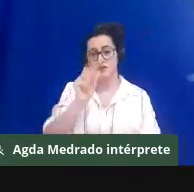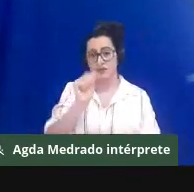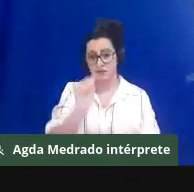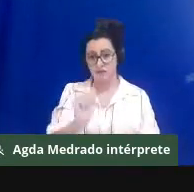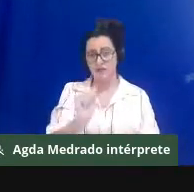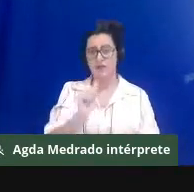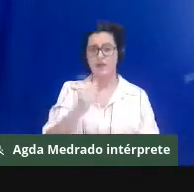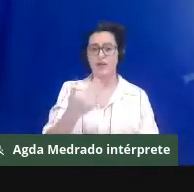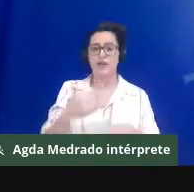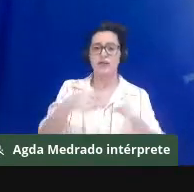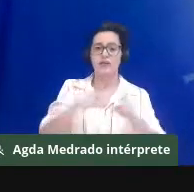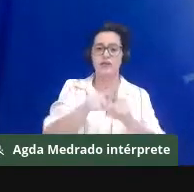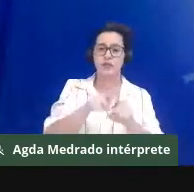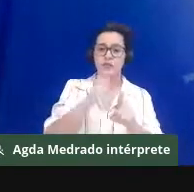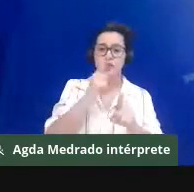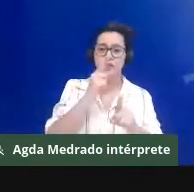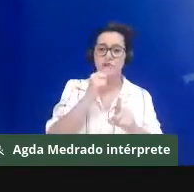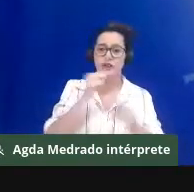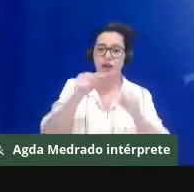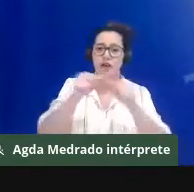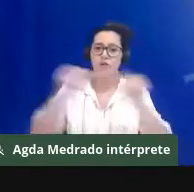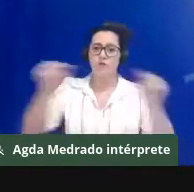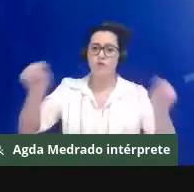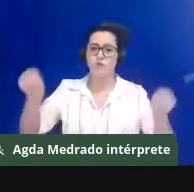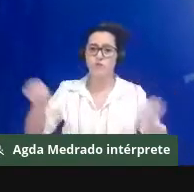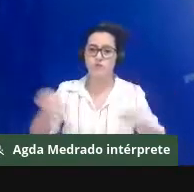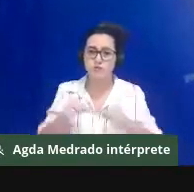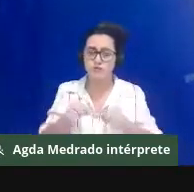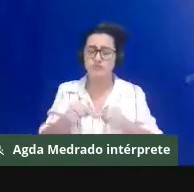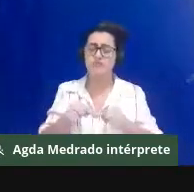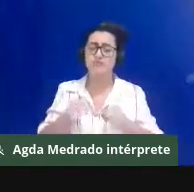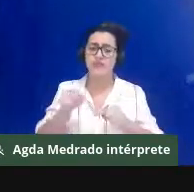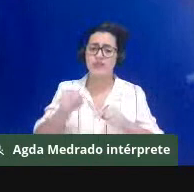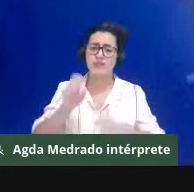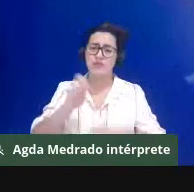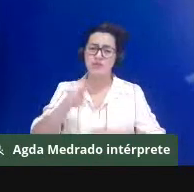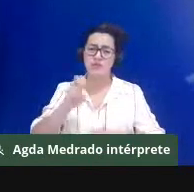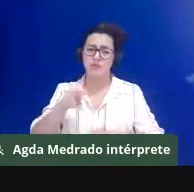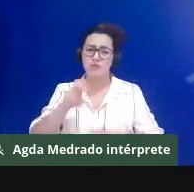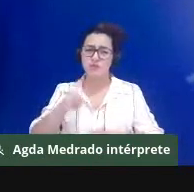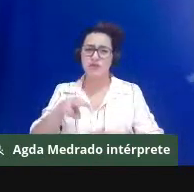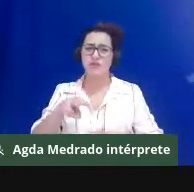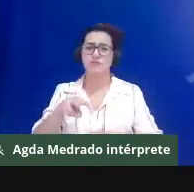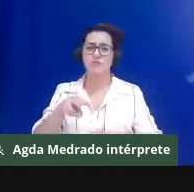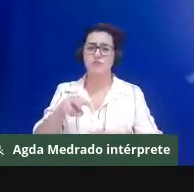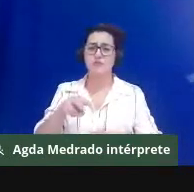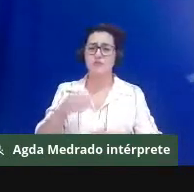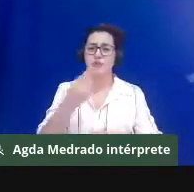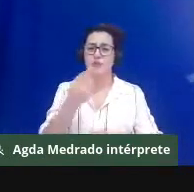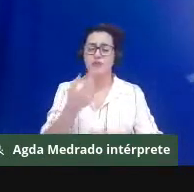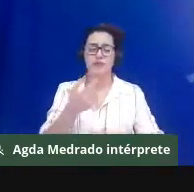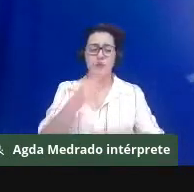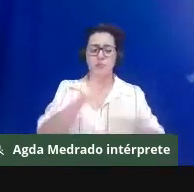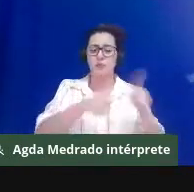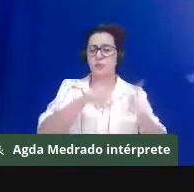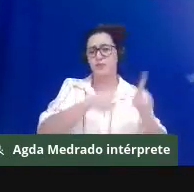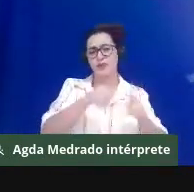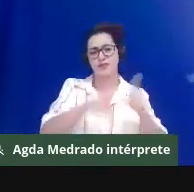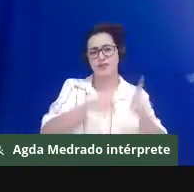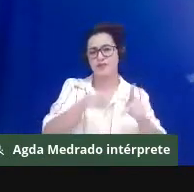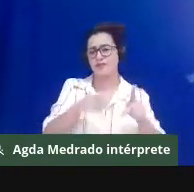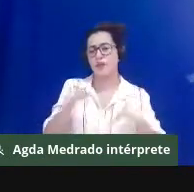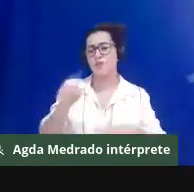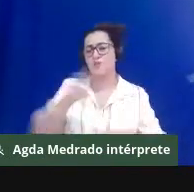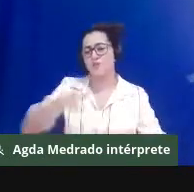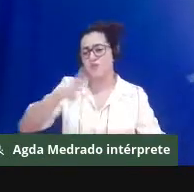das Rãs, um processo de envenenamento da lagoa, onde a população bebia uma água, ou seja, você vai ter,